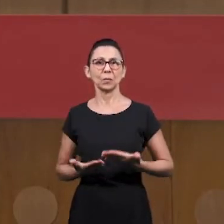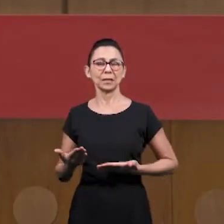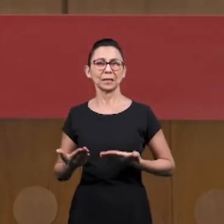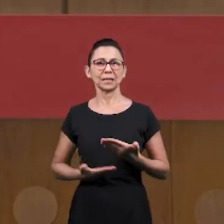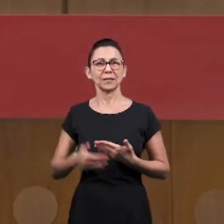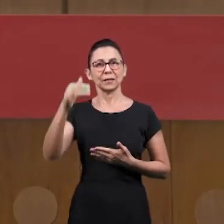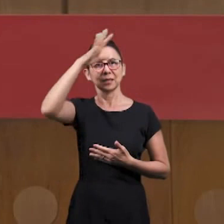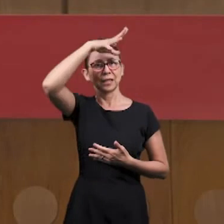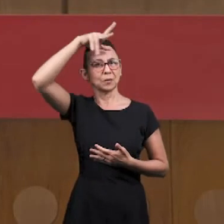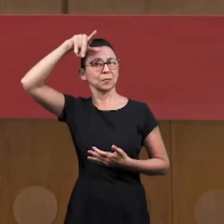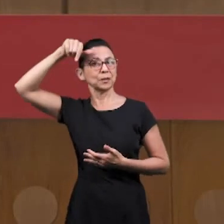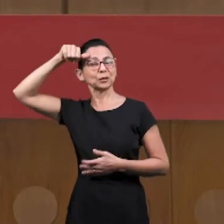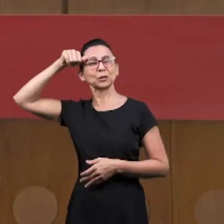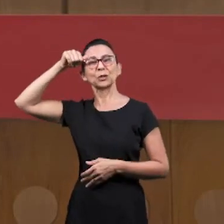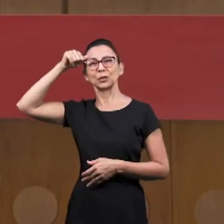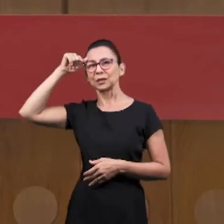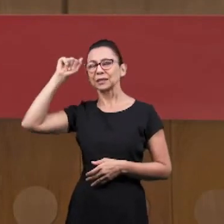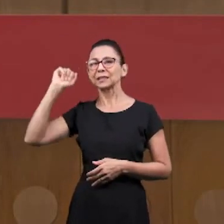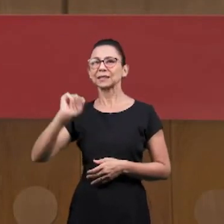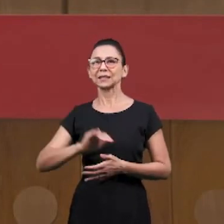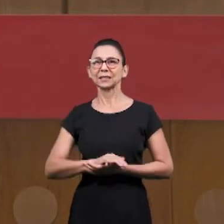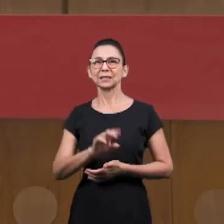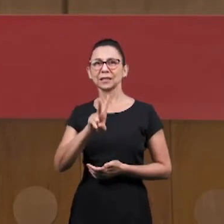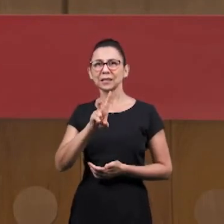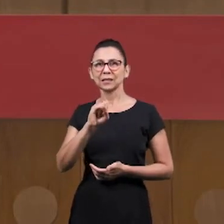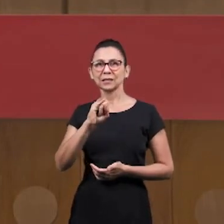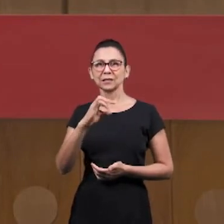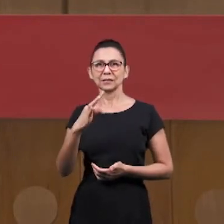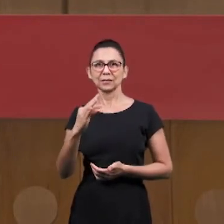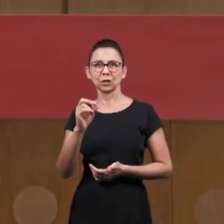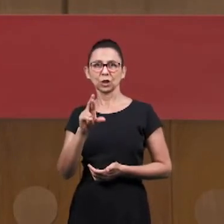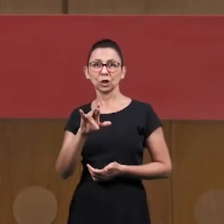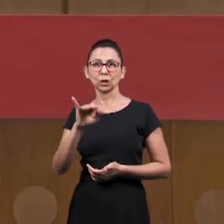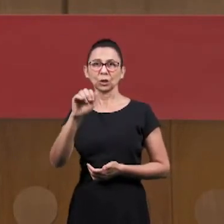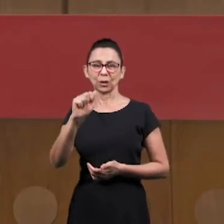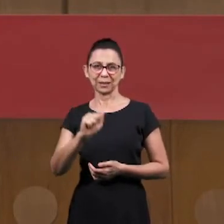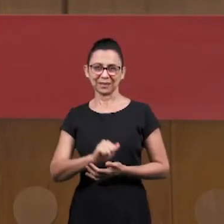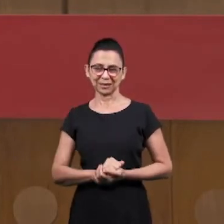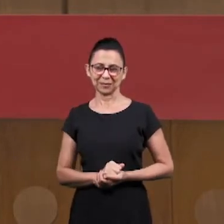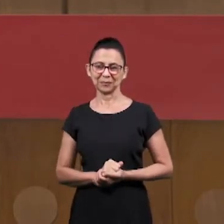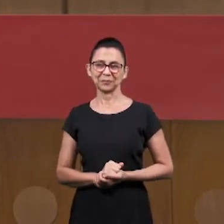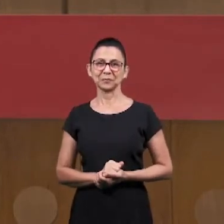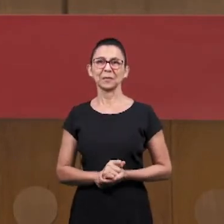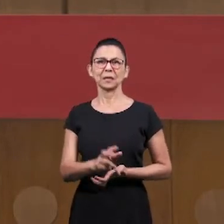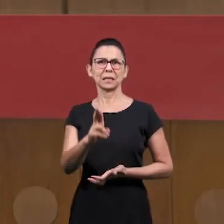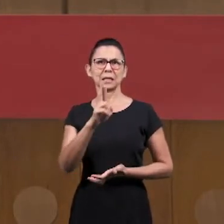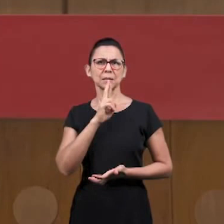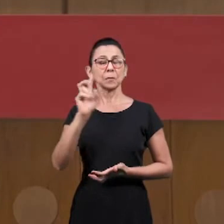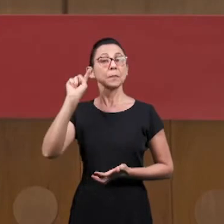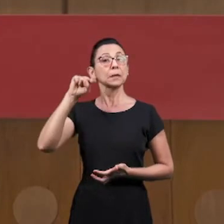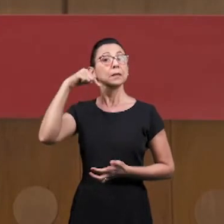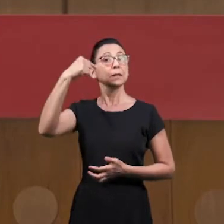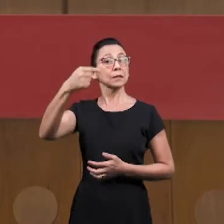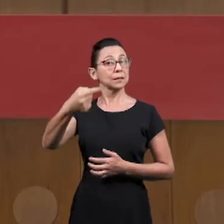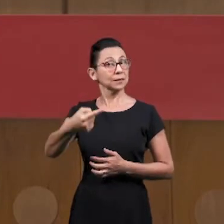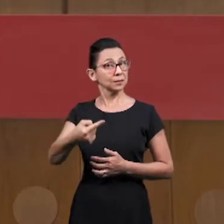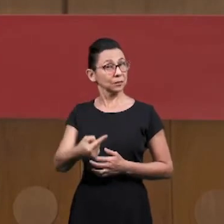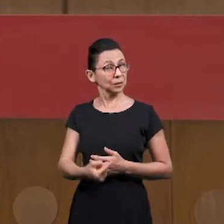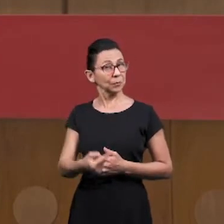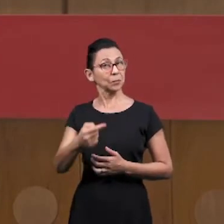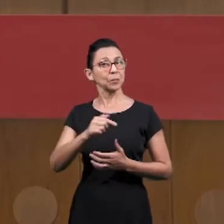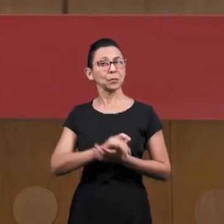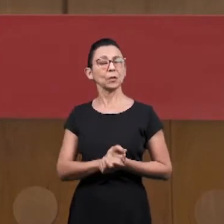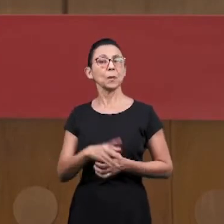Vale, em Manaus, no Amazonas, que é a irmã Vitória Carolina. Ela vai responder essa primeira pergunta e logo em seguida